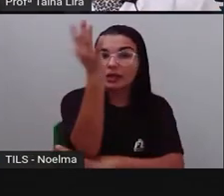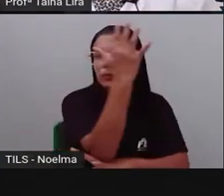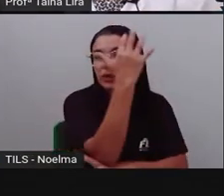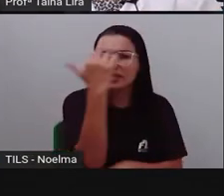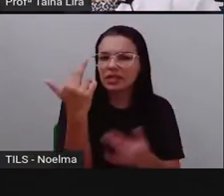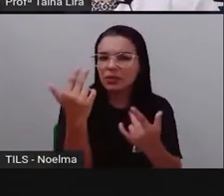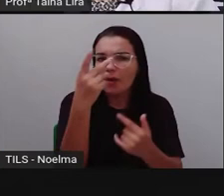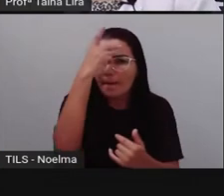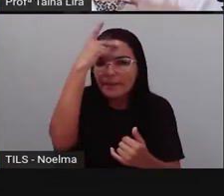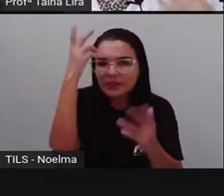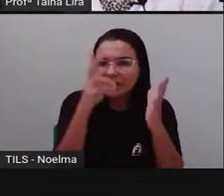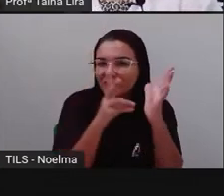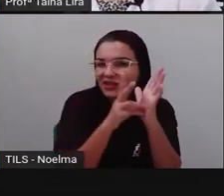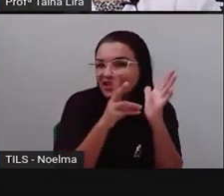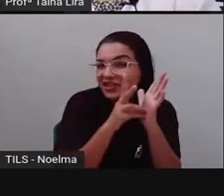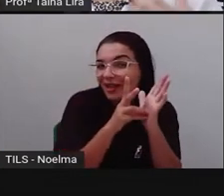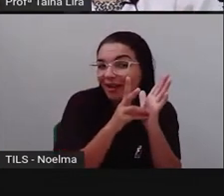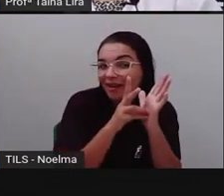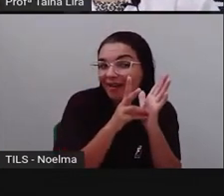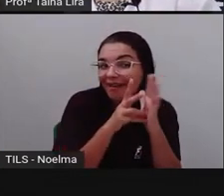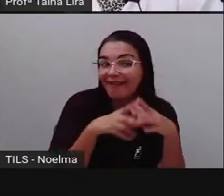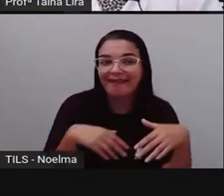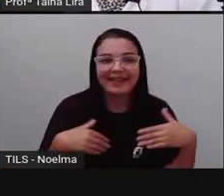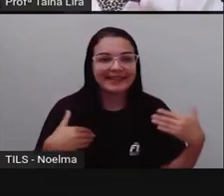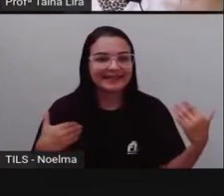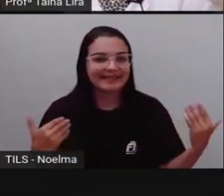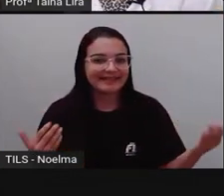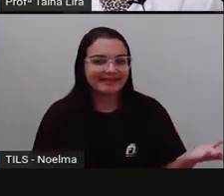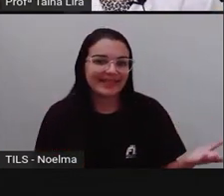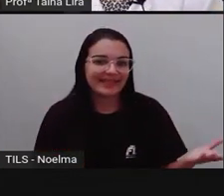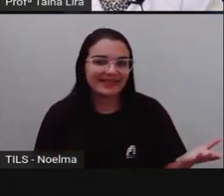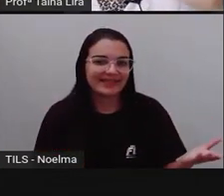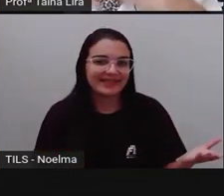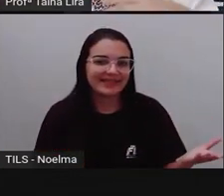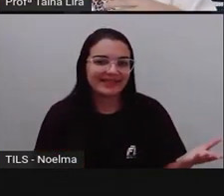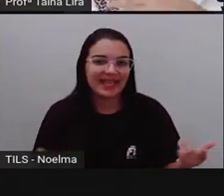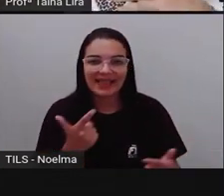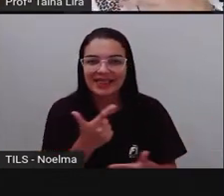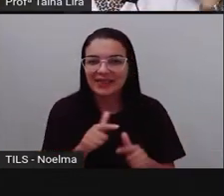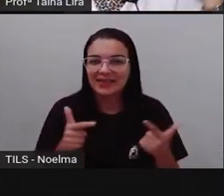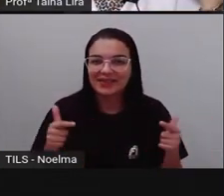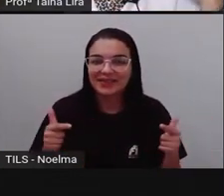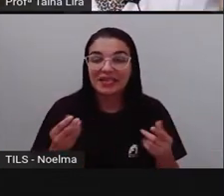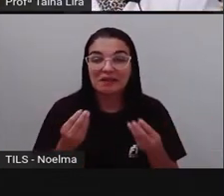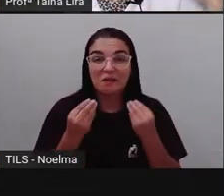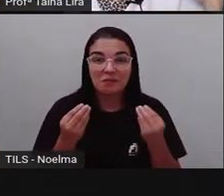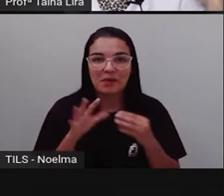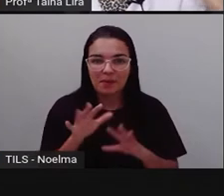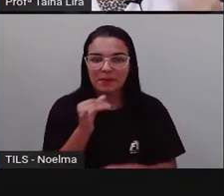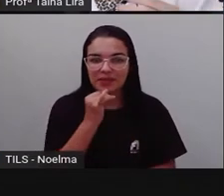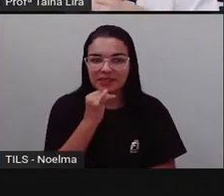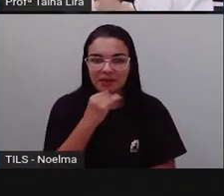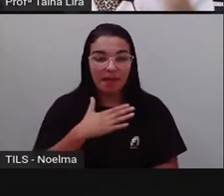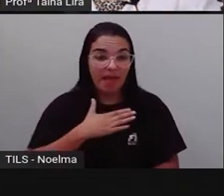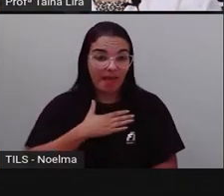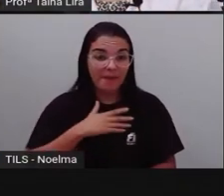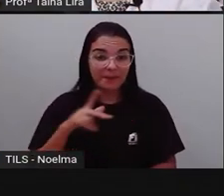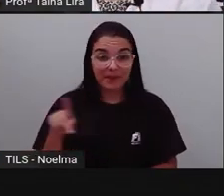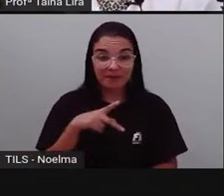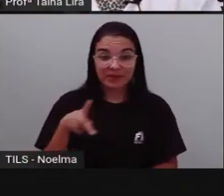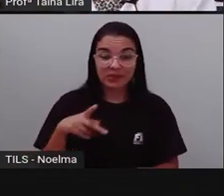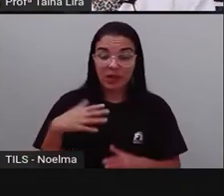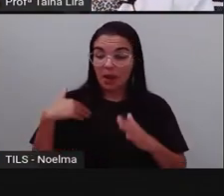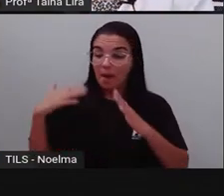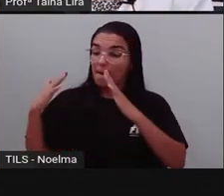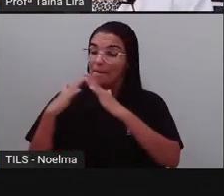que uma criança ou uma pessoa que mora, né, aqui no centro, como eu, por exemplo, eu própria namoro, né,